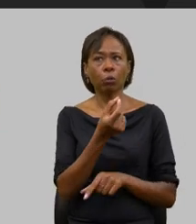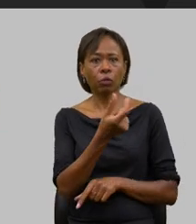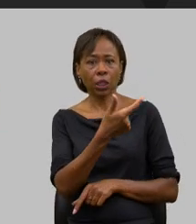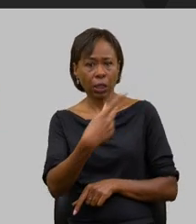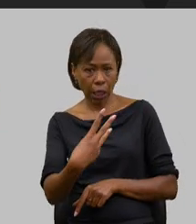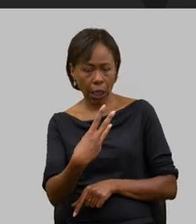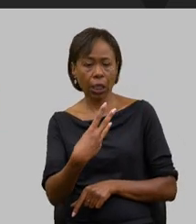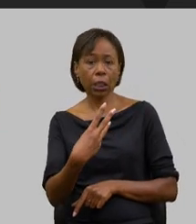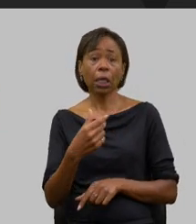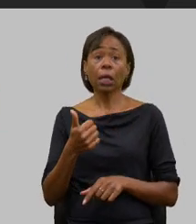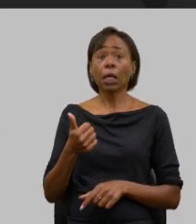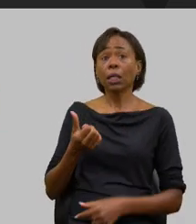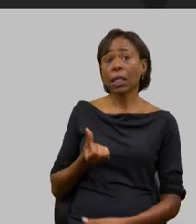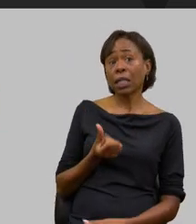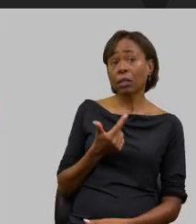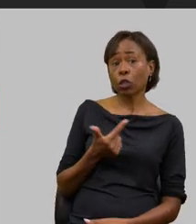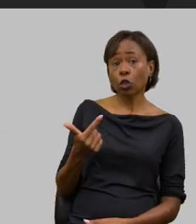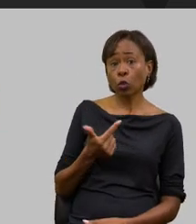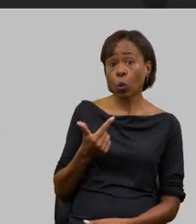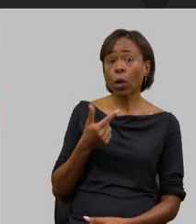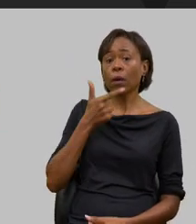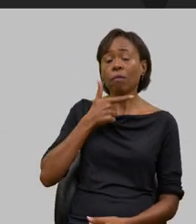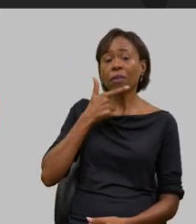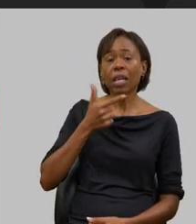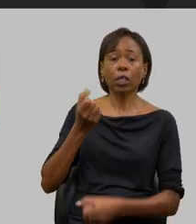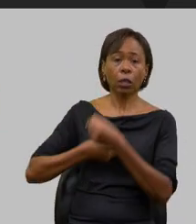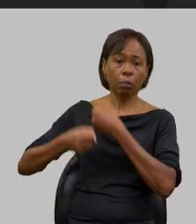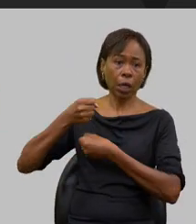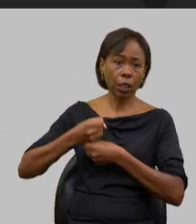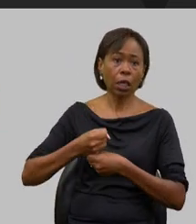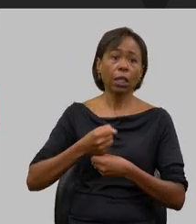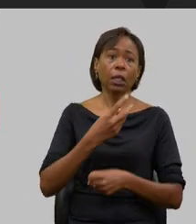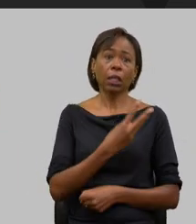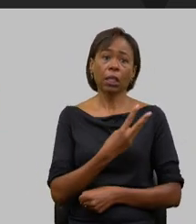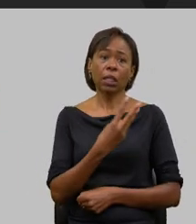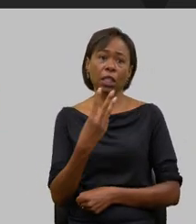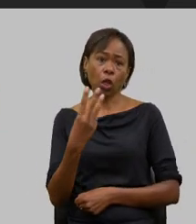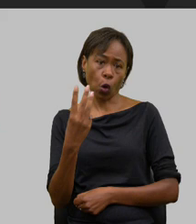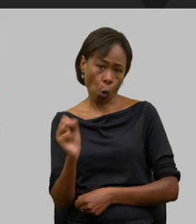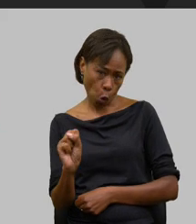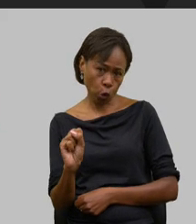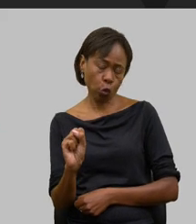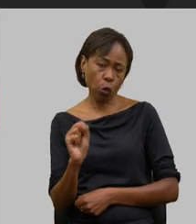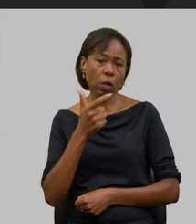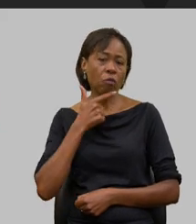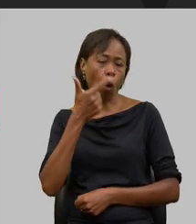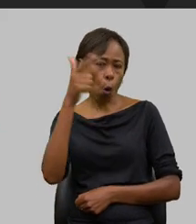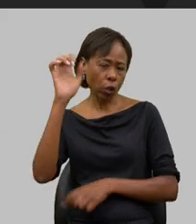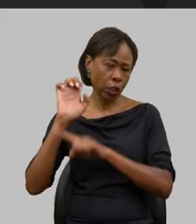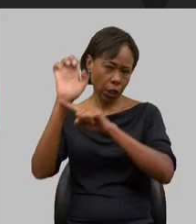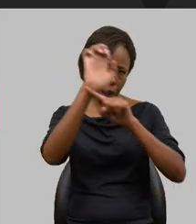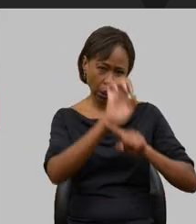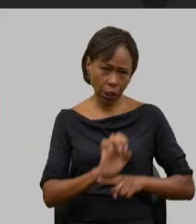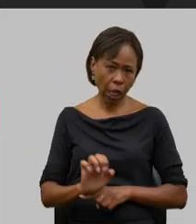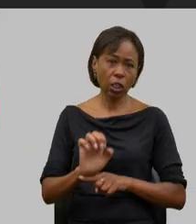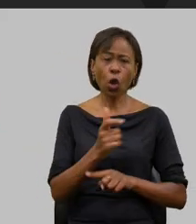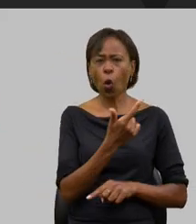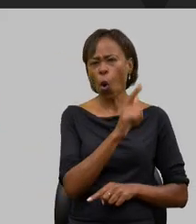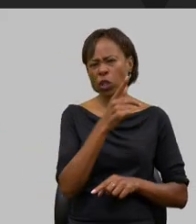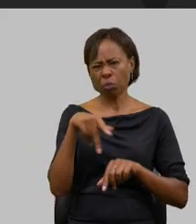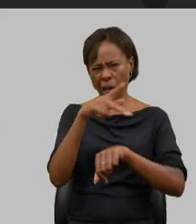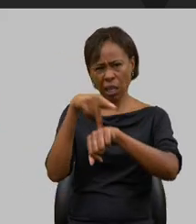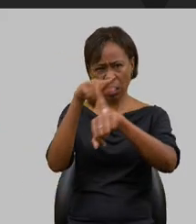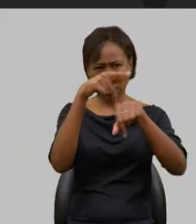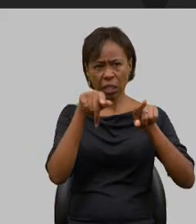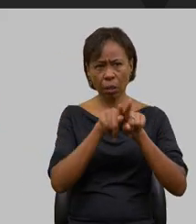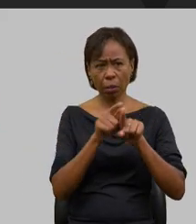652 queijos ano passado 338 queijos de outros estados e 48 queijos de outros países foram 6